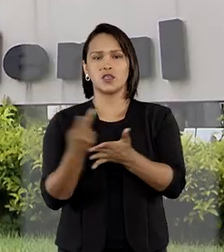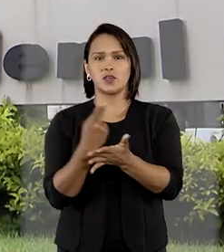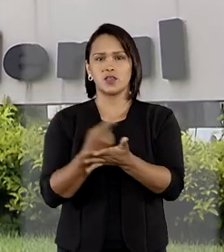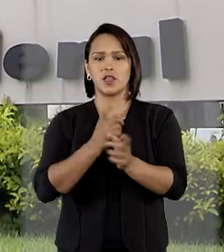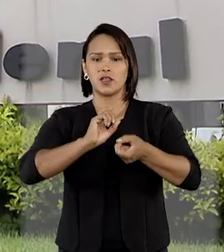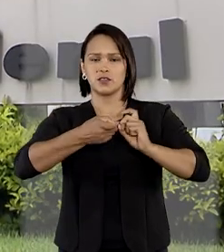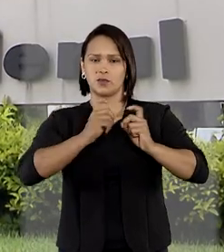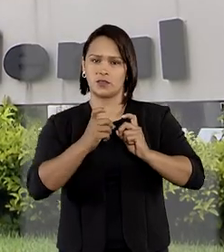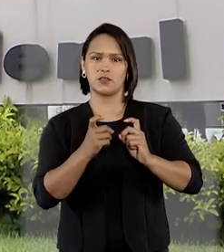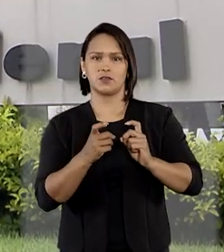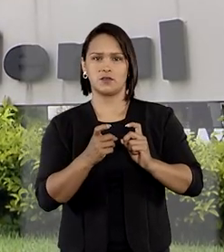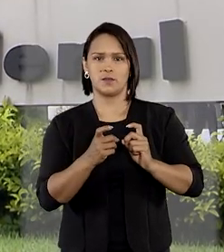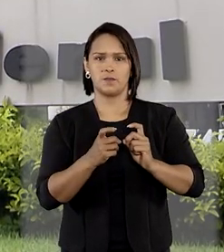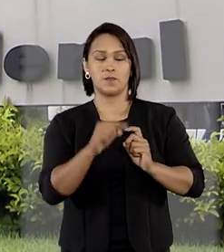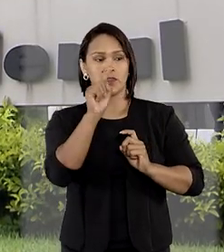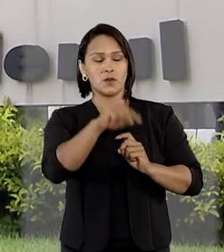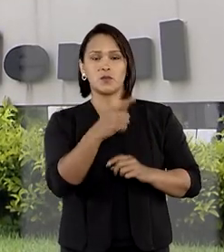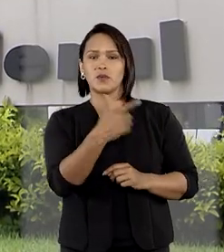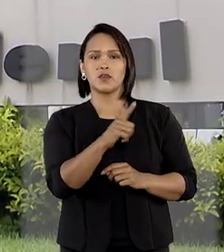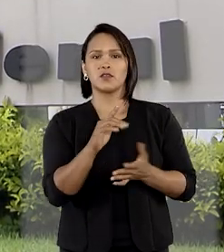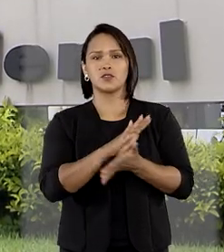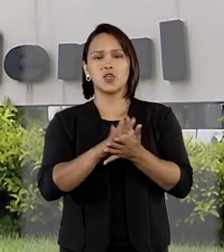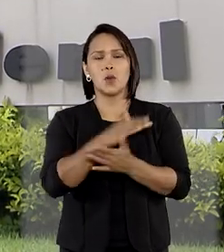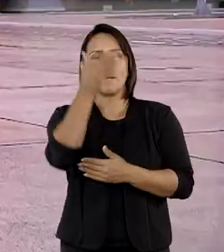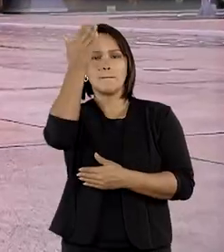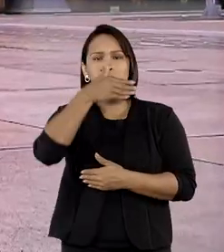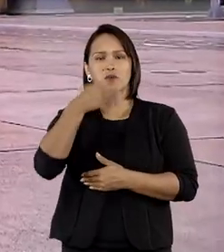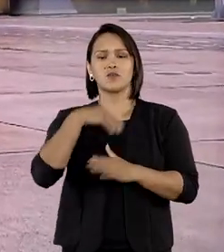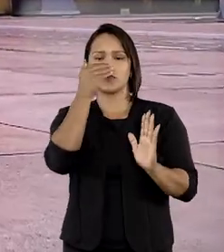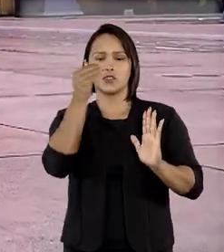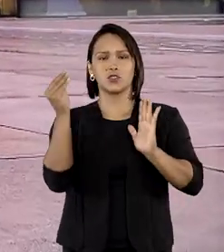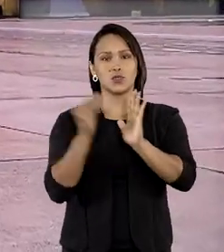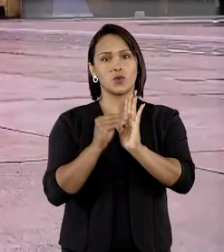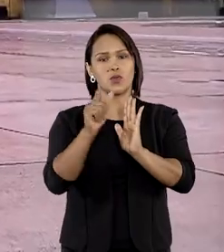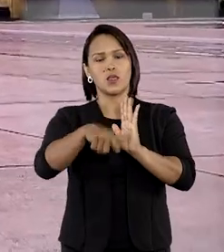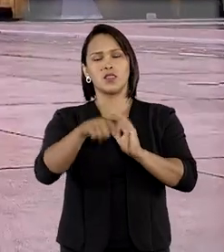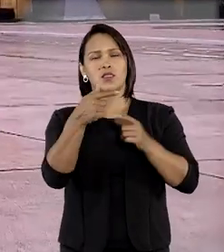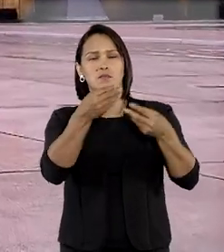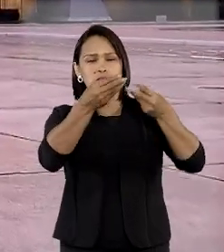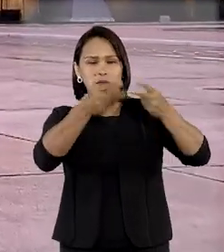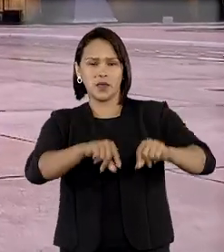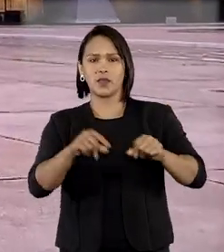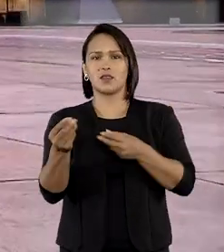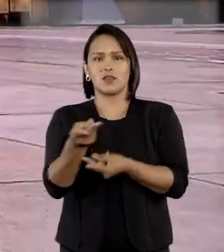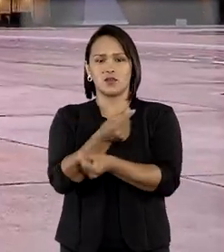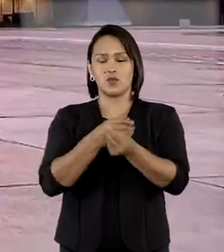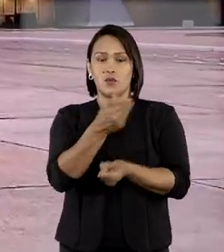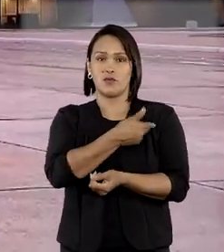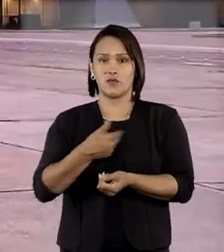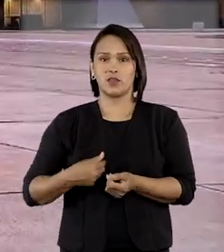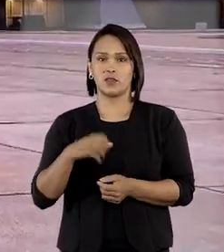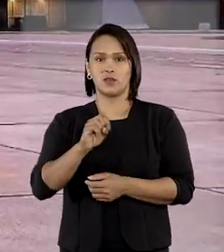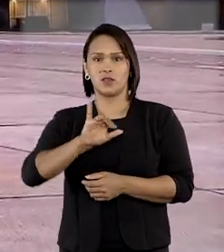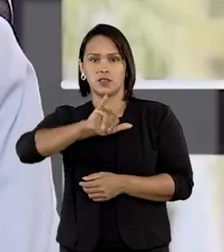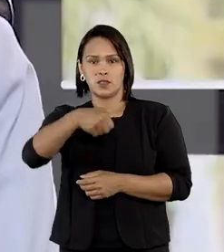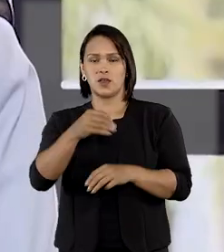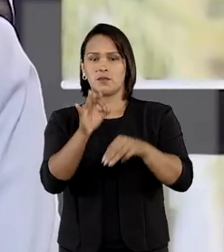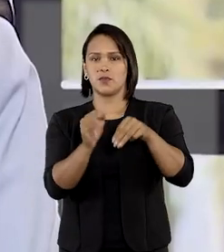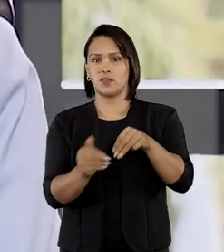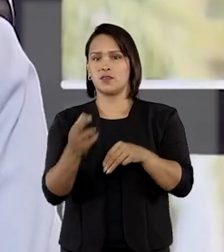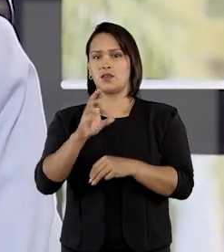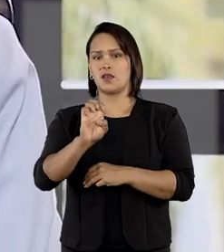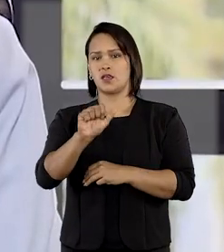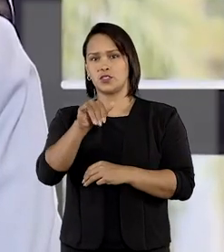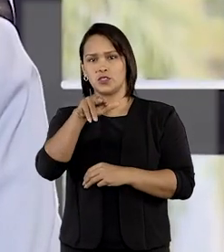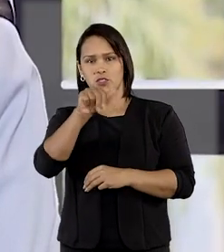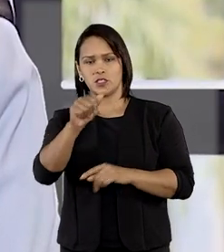pois não haveria comprovação de dolo nem dano ao erário. No STJ, a ministra Regina Helena enfatizou que o entendimento que